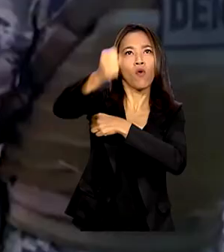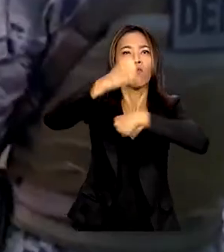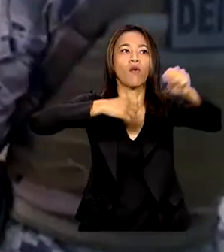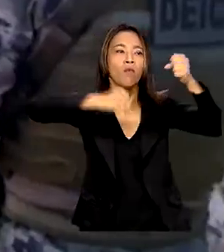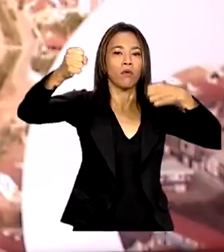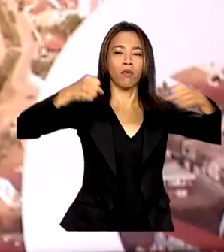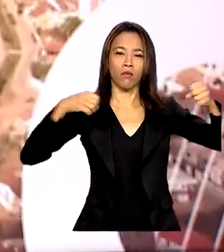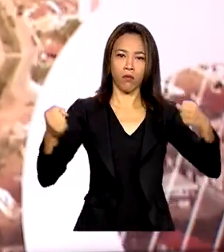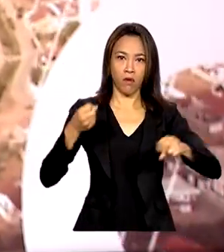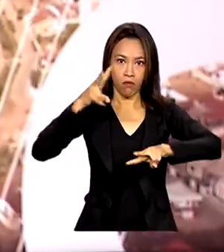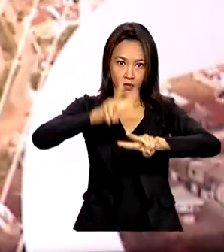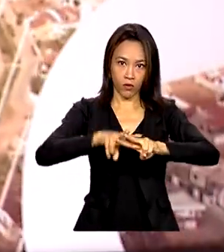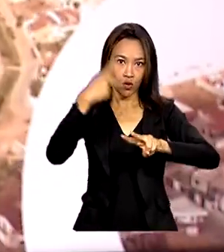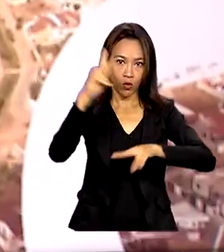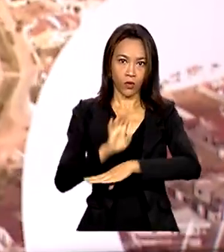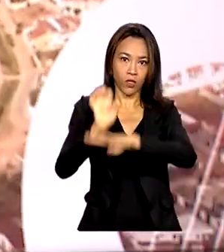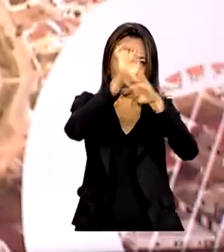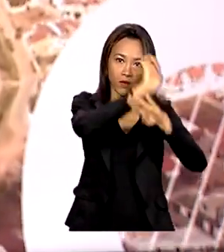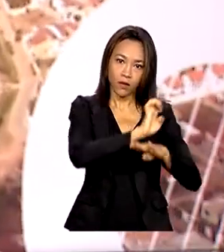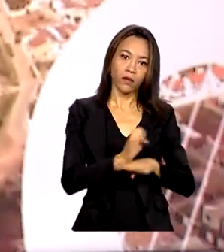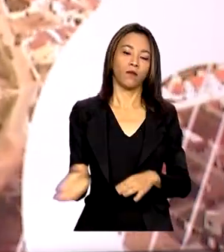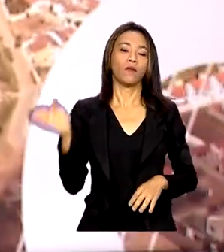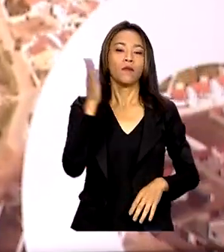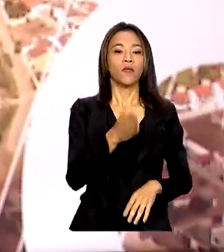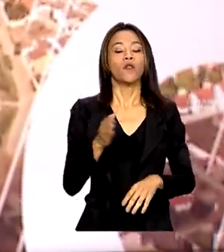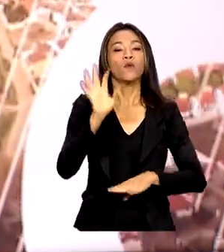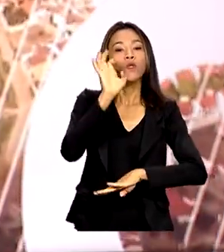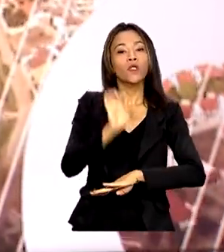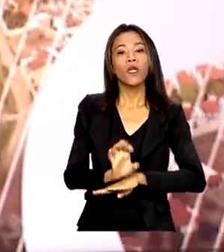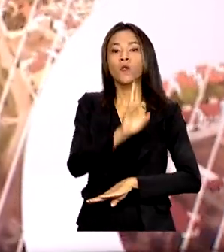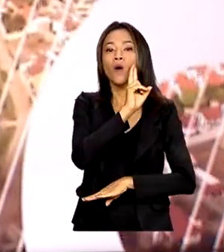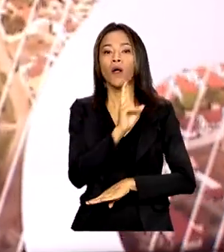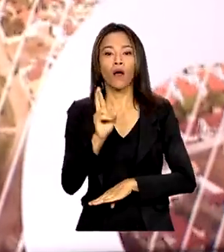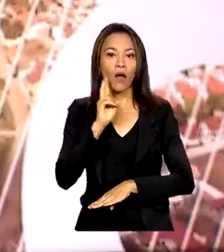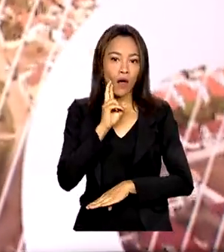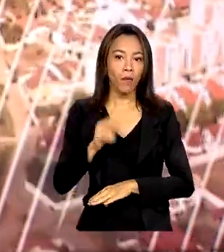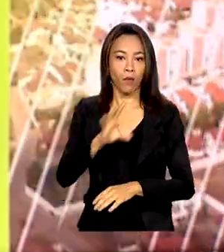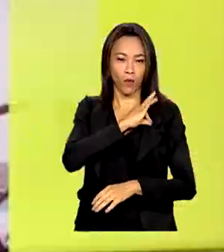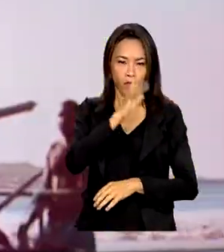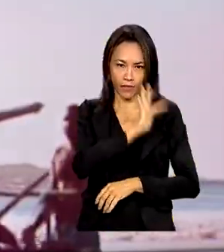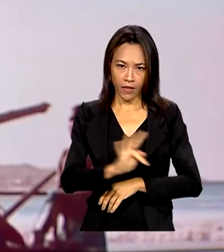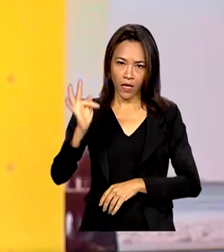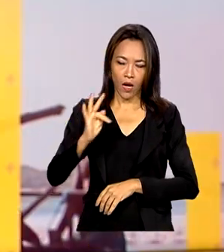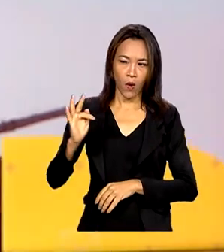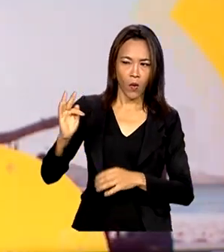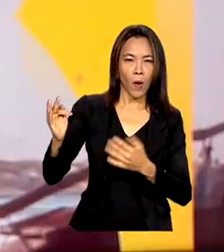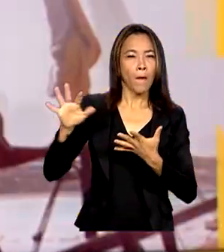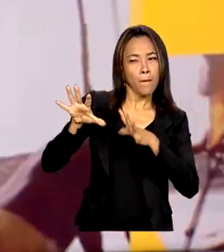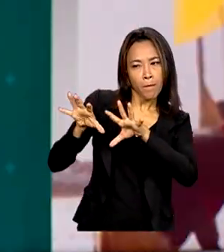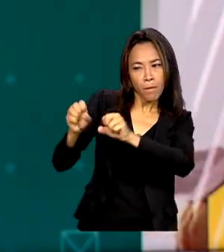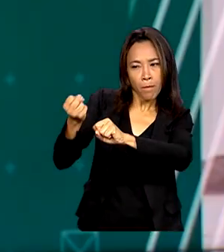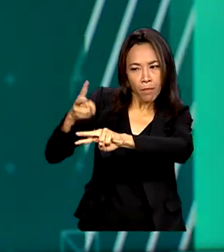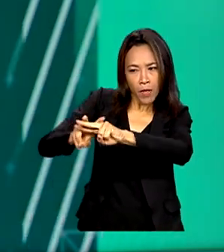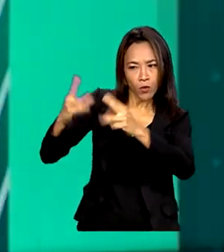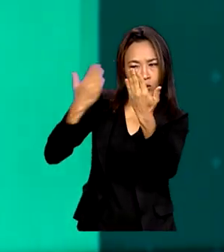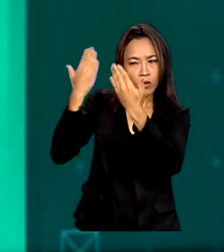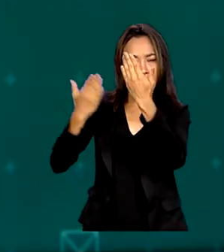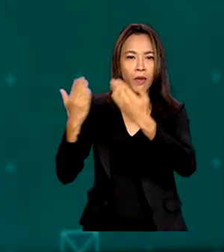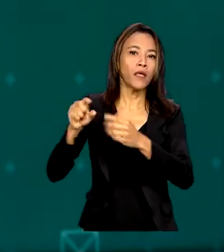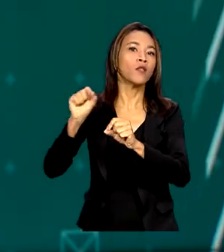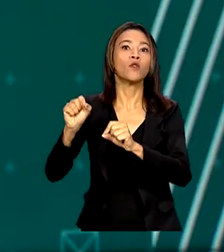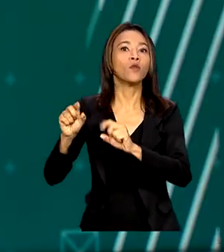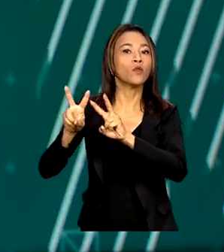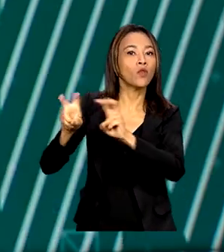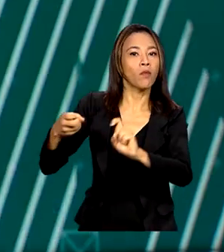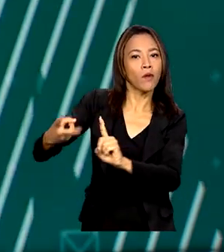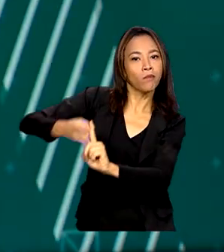estados. E em Roraima, a Polícia Federal prendeu suspeitos de envolvimento com a exploração sexual de